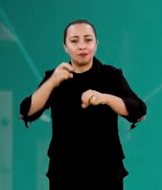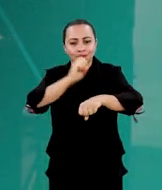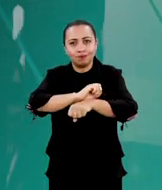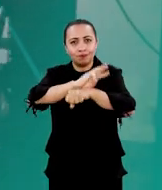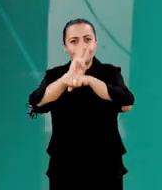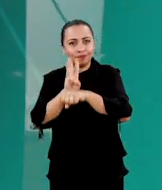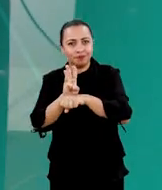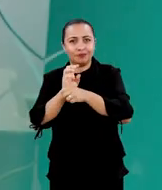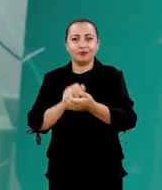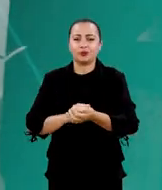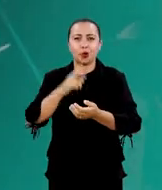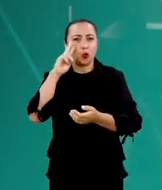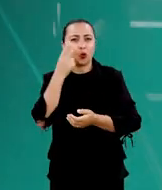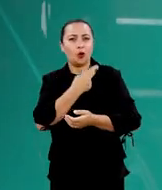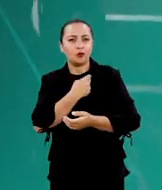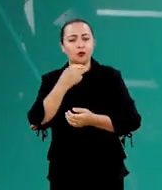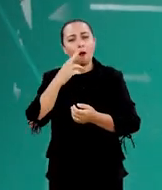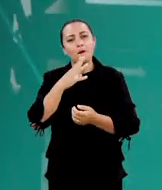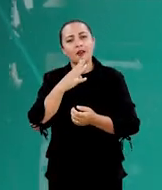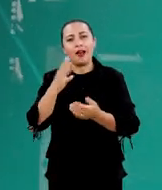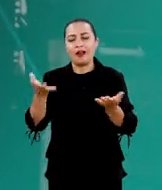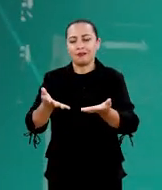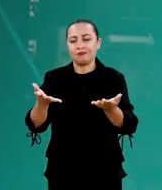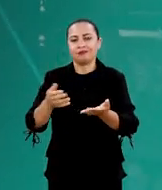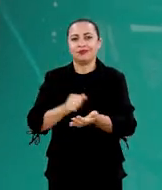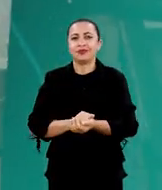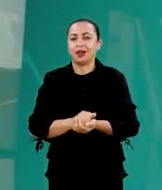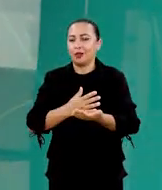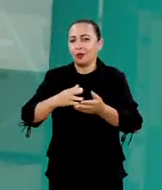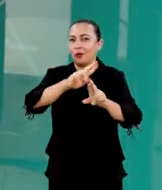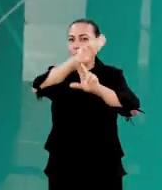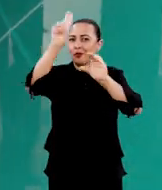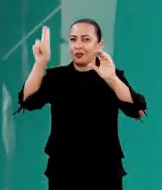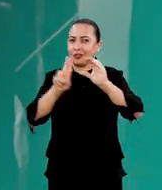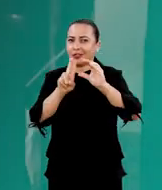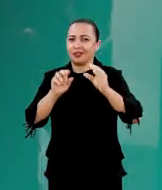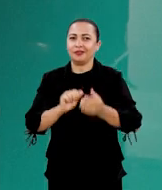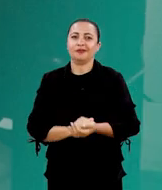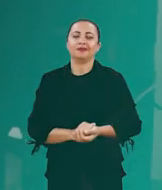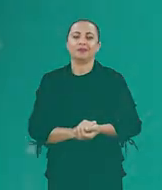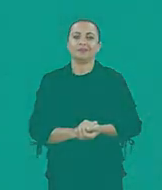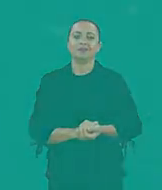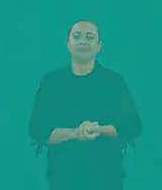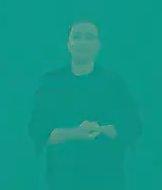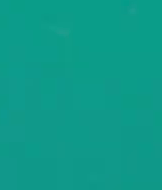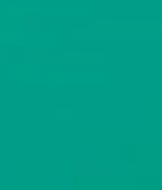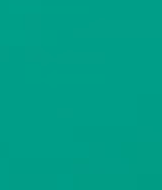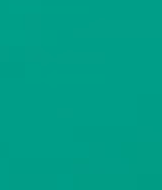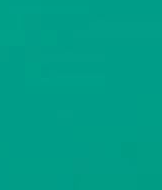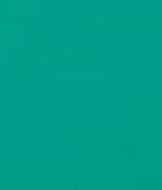Universidade Estadual do Maranhão. A gente confere tudo isso a partir de agora no Univerciência.